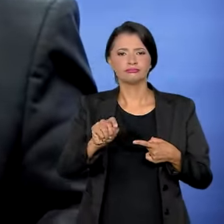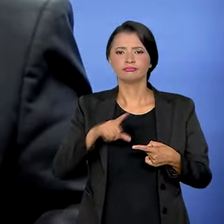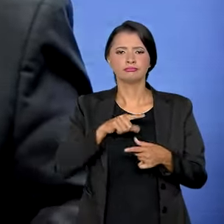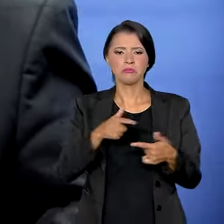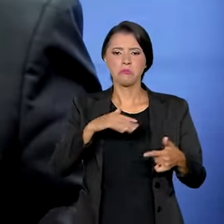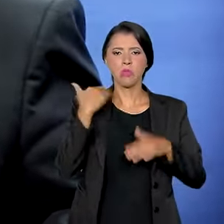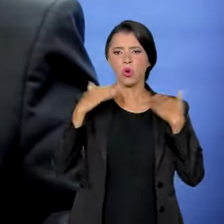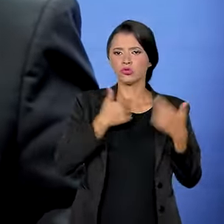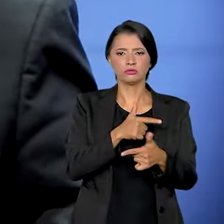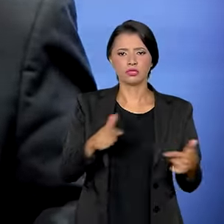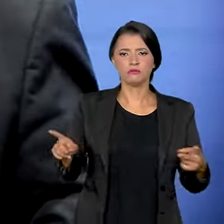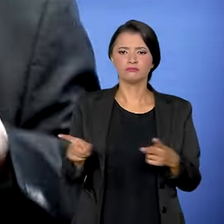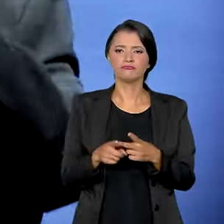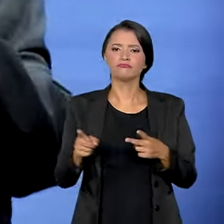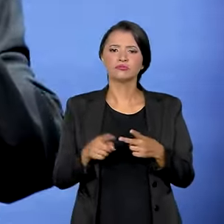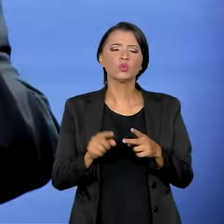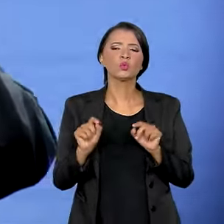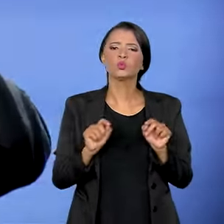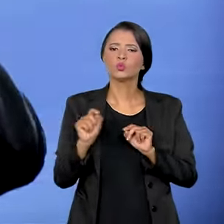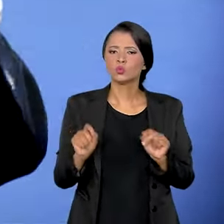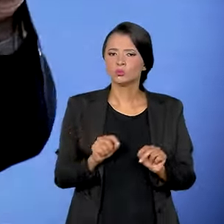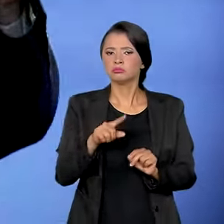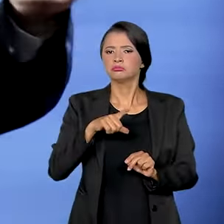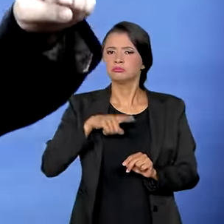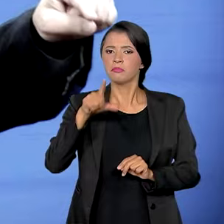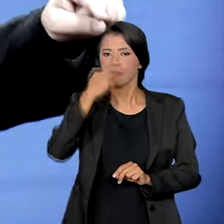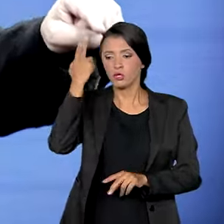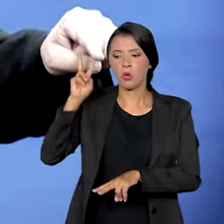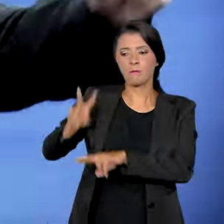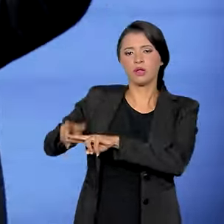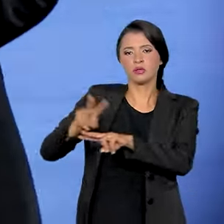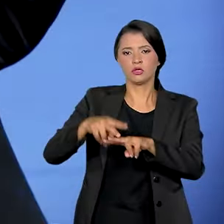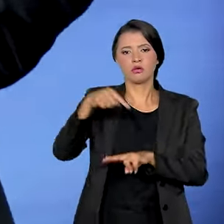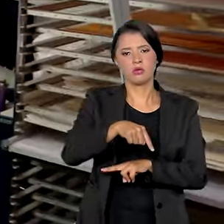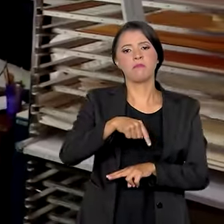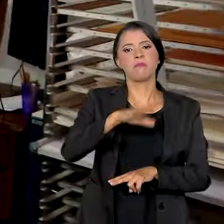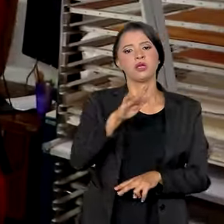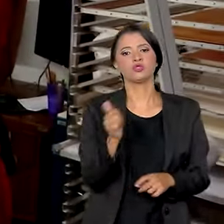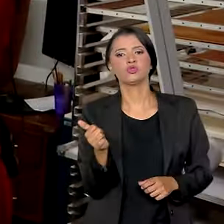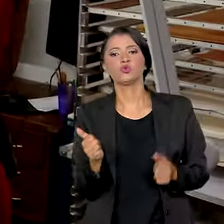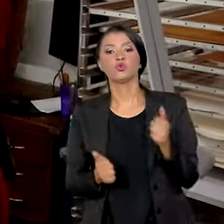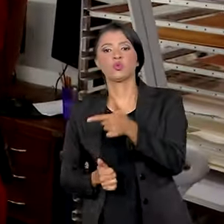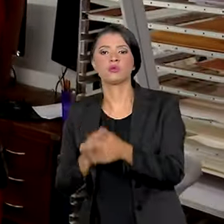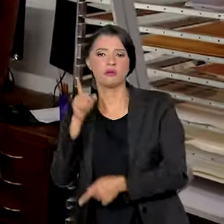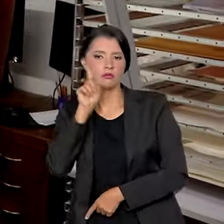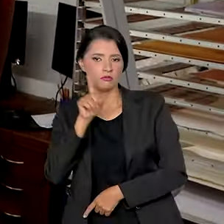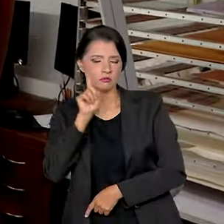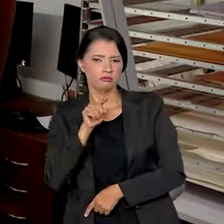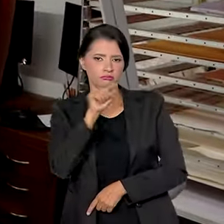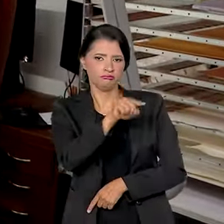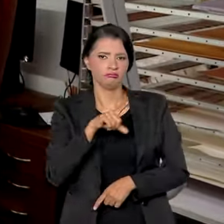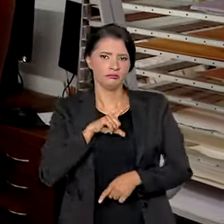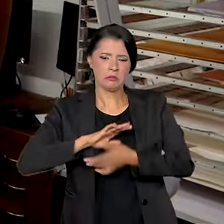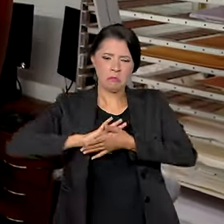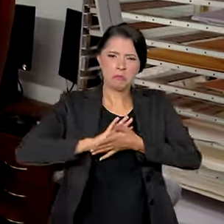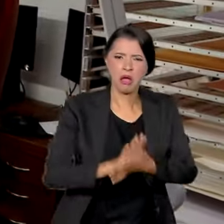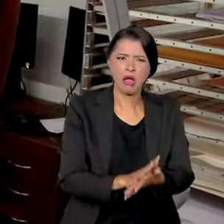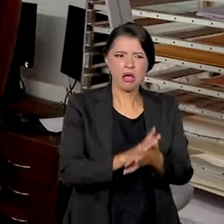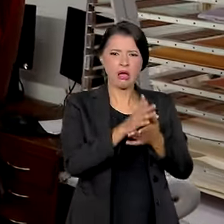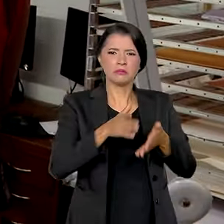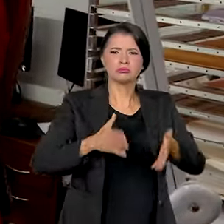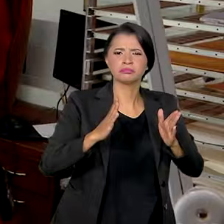não houve óbitos. E segundo, tem mais presos aqui do que lá. Elas destruíram um patrimônio tangível,